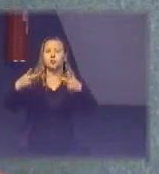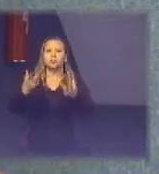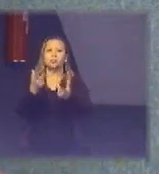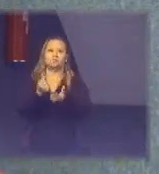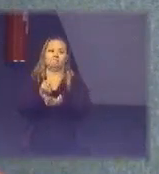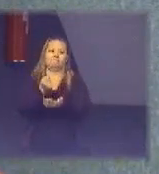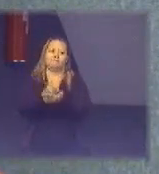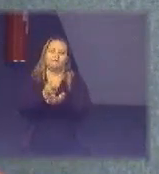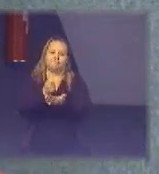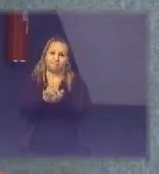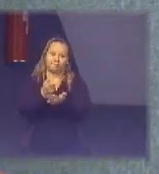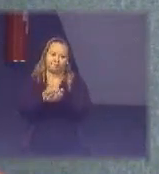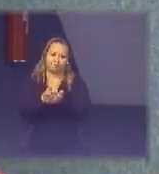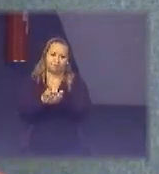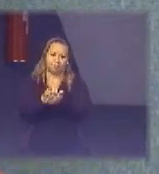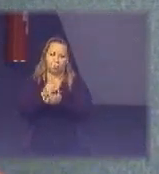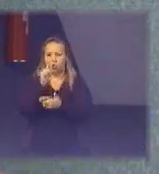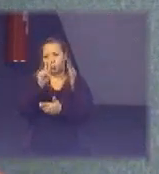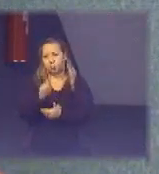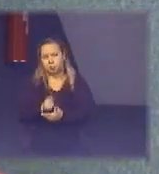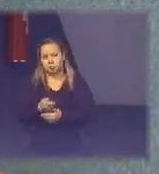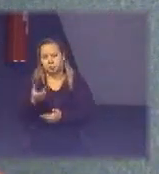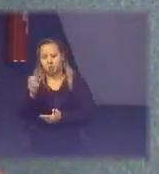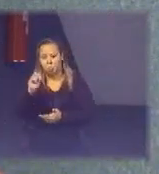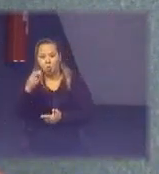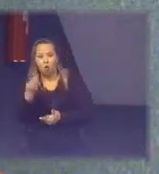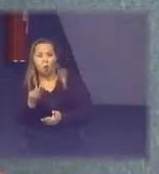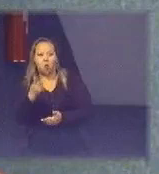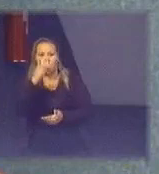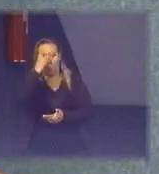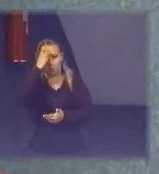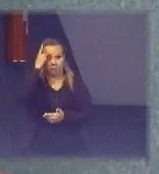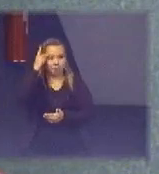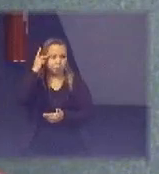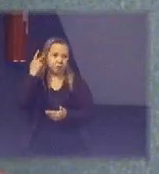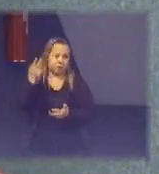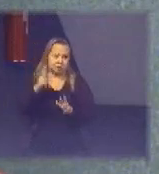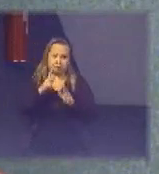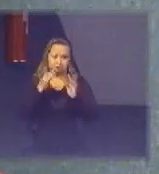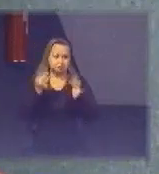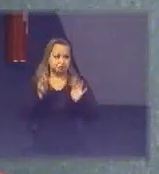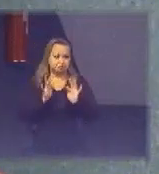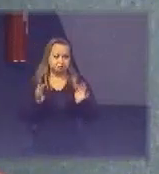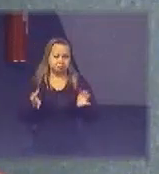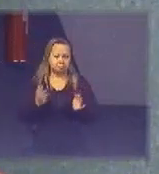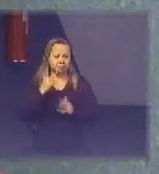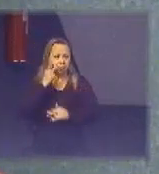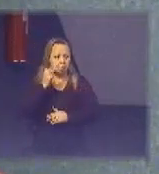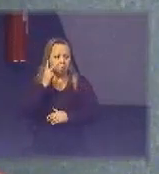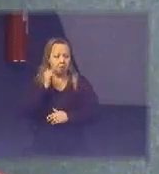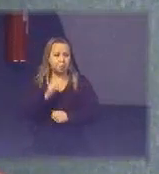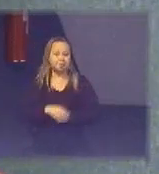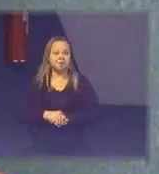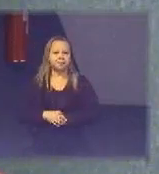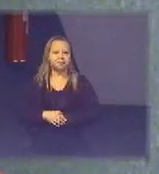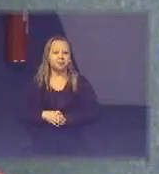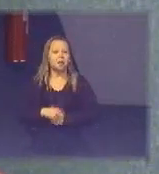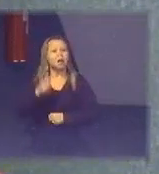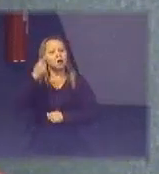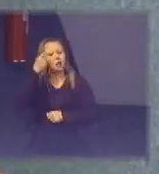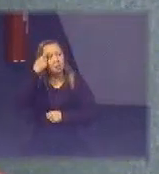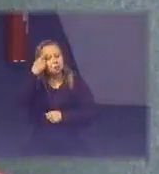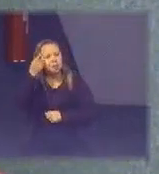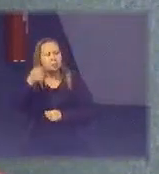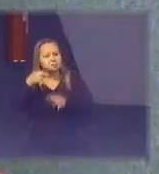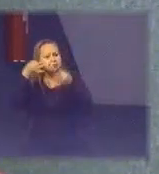gestores públicos ou como pessoa física quem são essas empresas que vão dar uma solução correta aos produtos